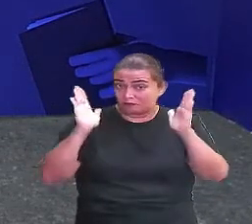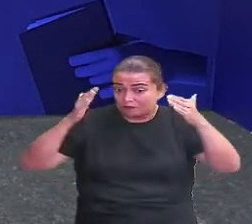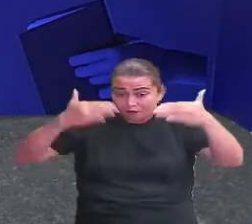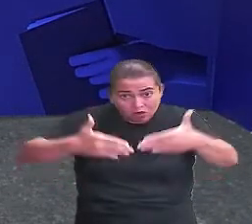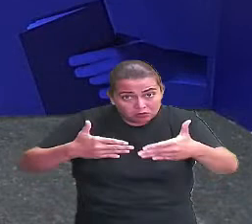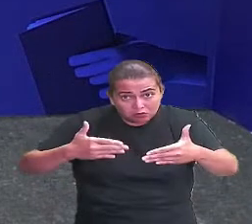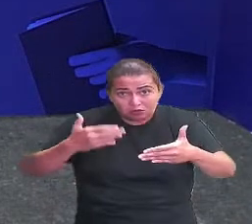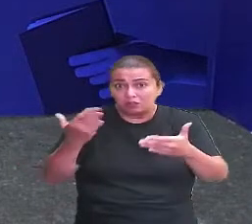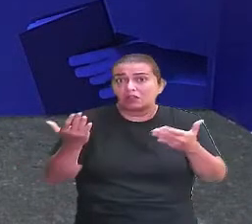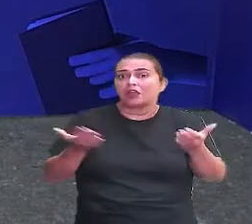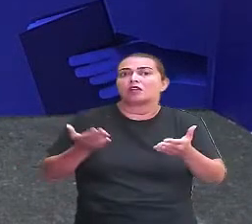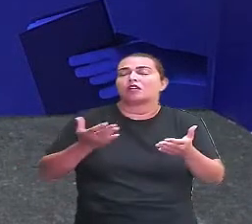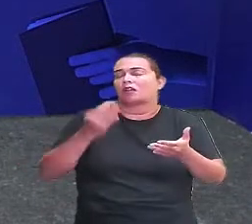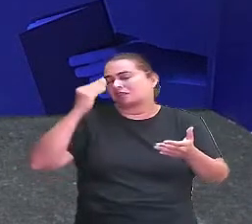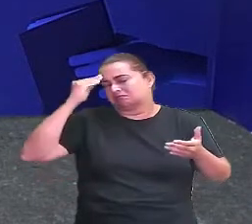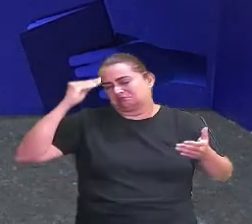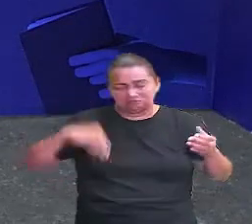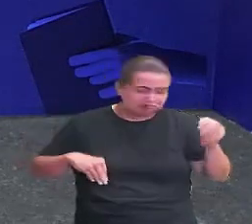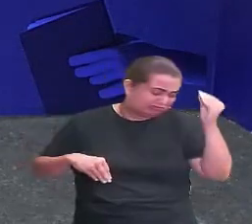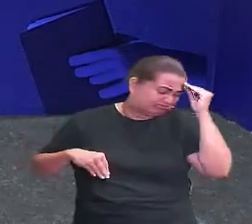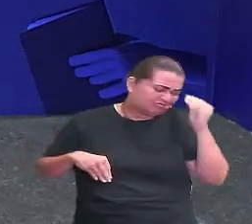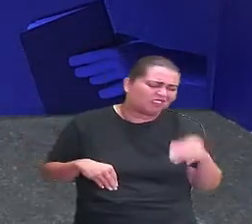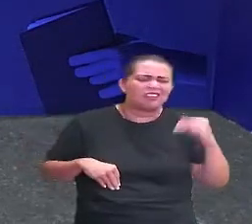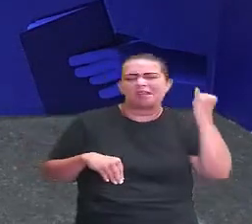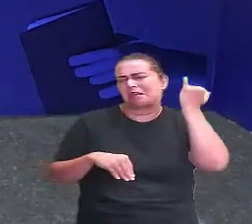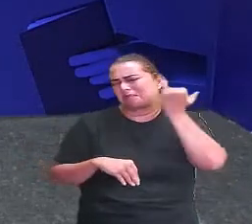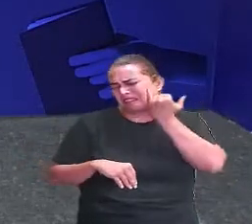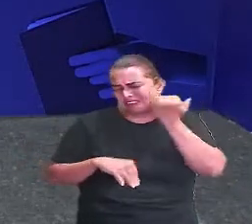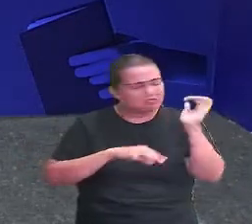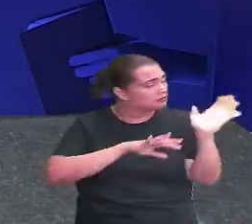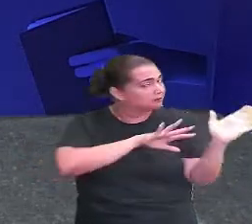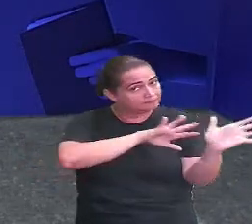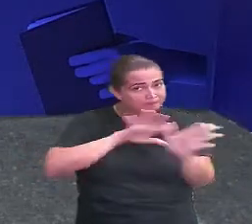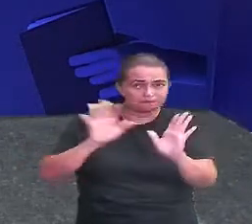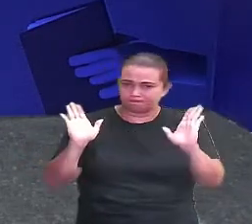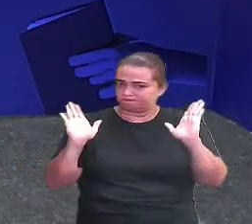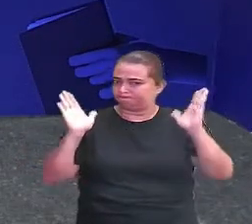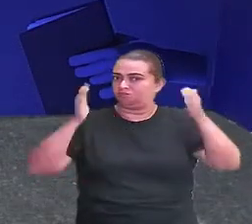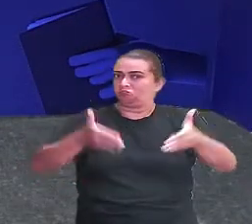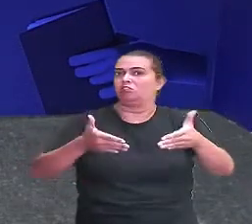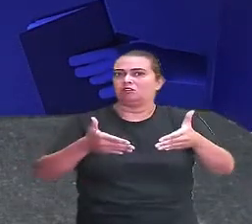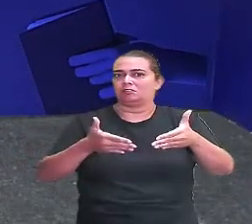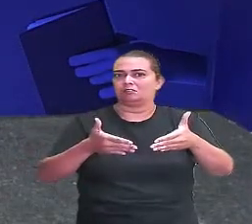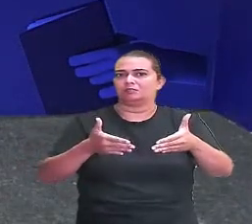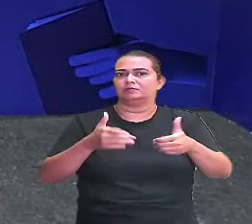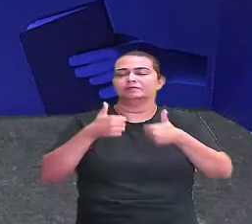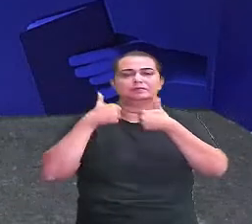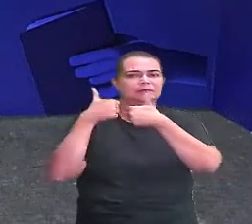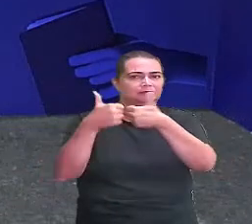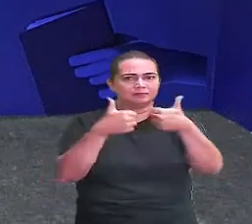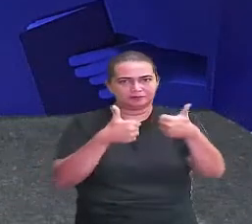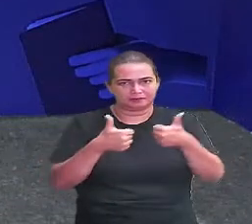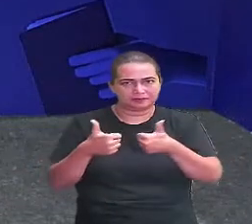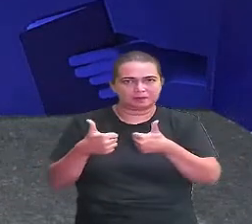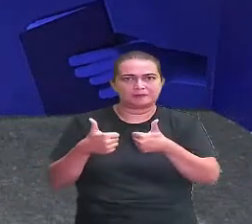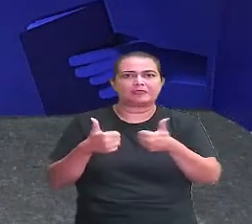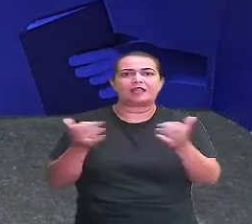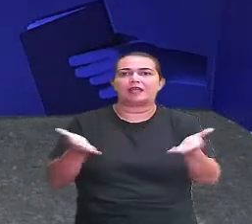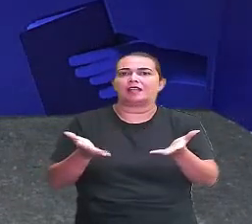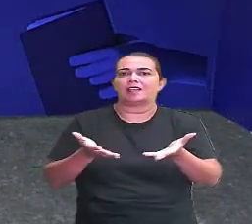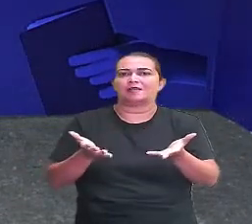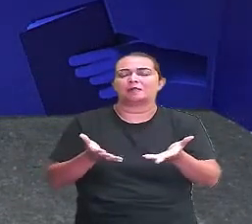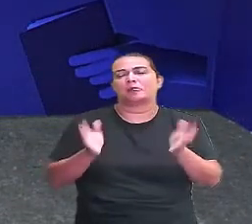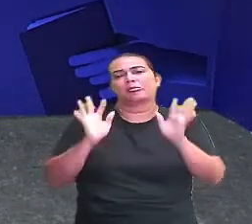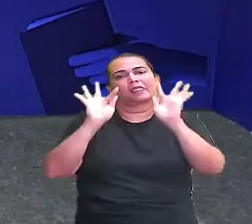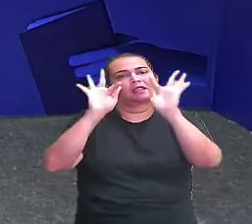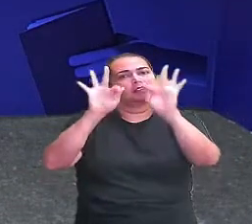Esse ano a gente não pode fraquejar, a gente não pode ter preguiça. A gente tem que ter foco. Beleza? Então, eu vou ficando por